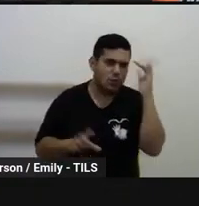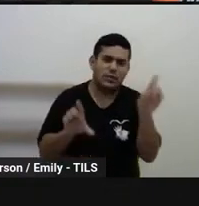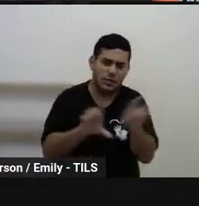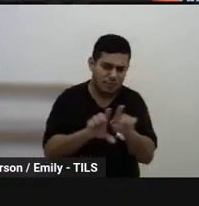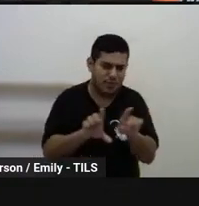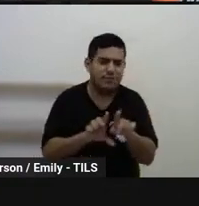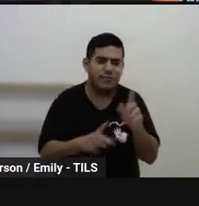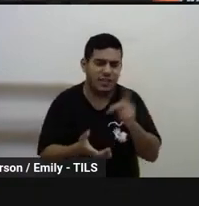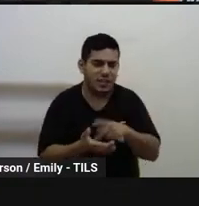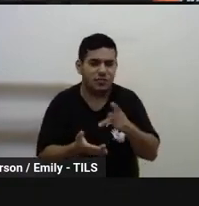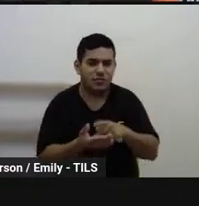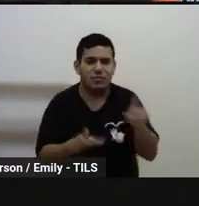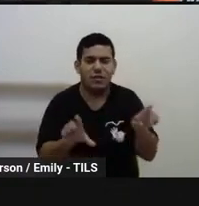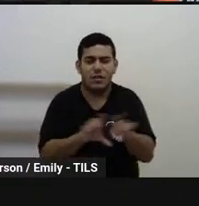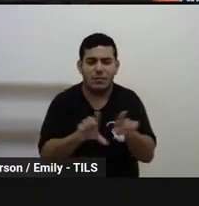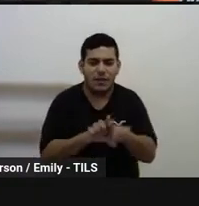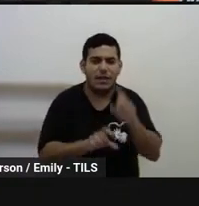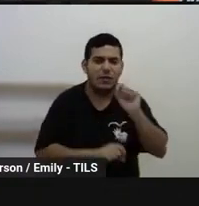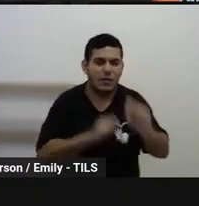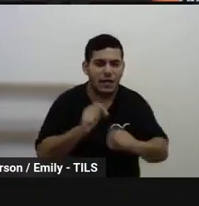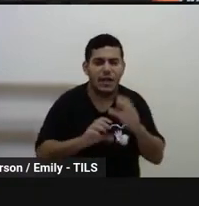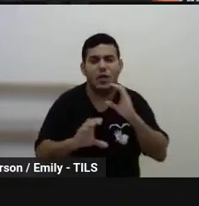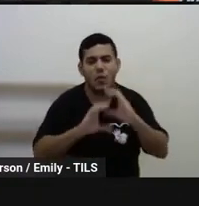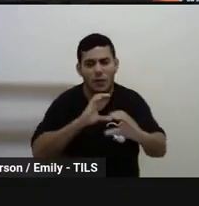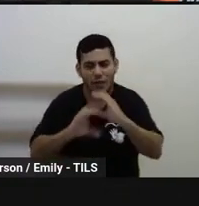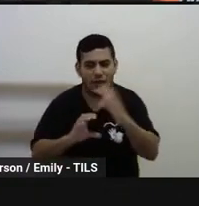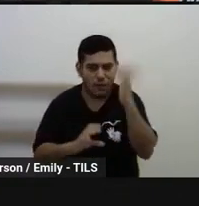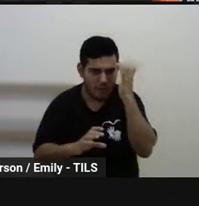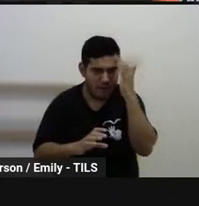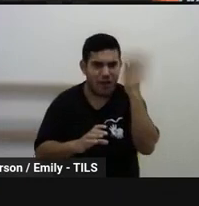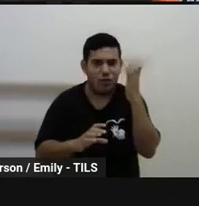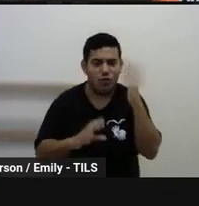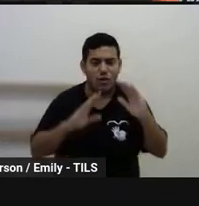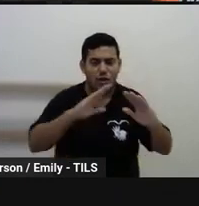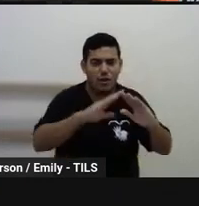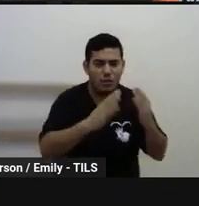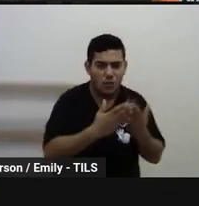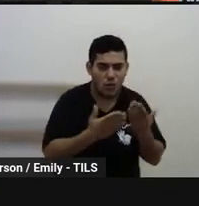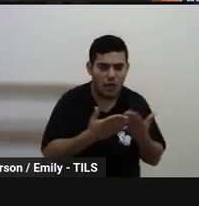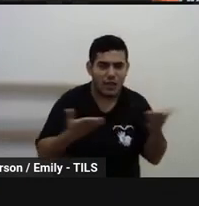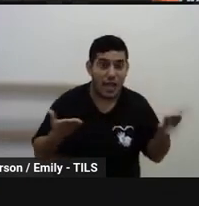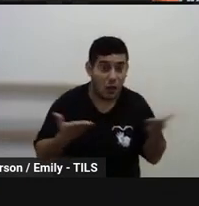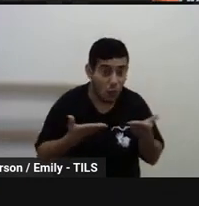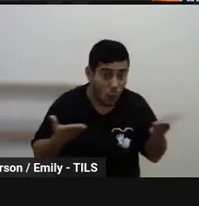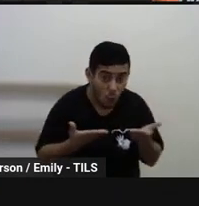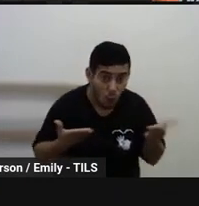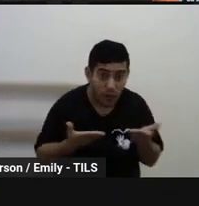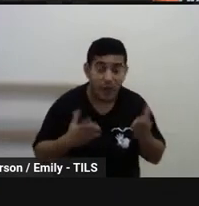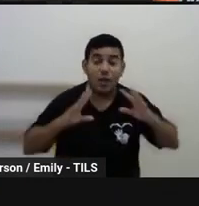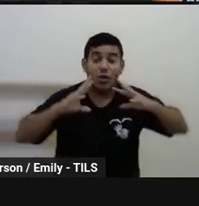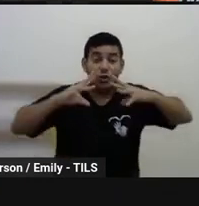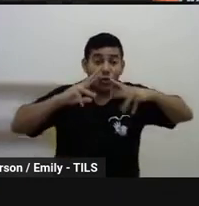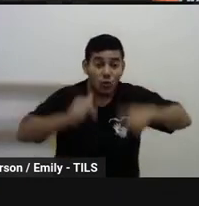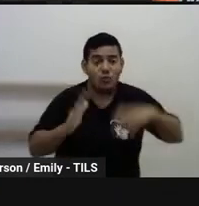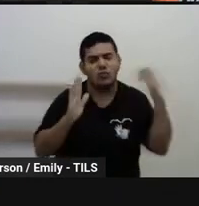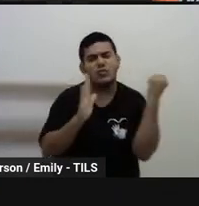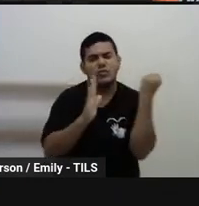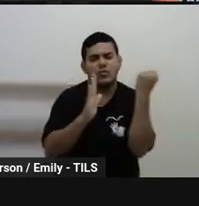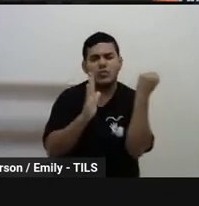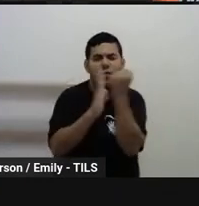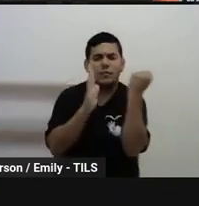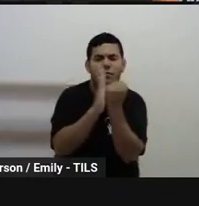outros espaços. Isso facilita a comunicação na escola. Pelo menos até o momento, todos os registros que nós tivemos das